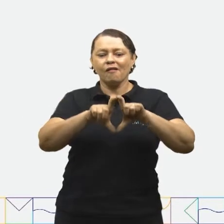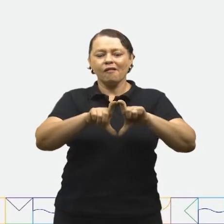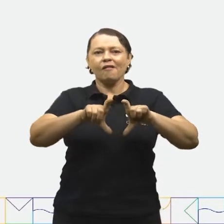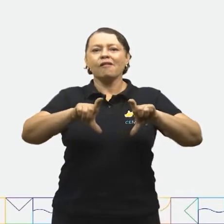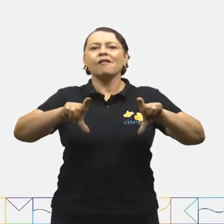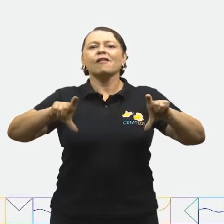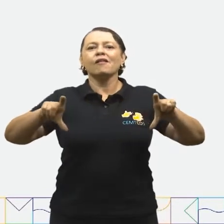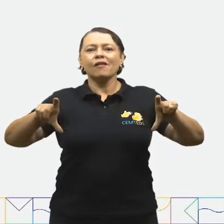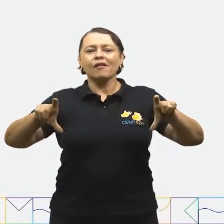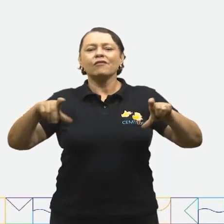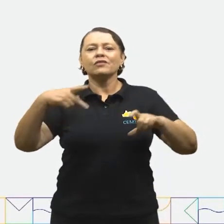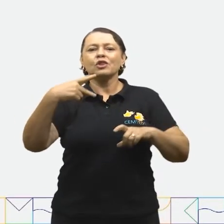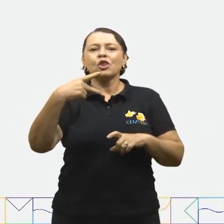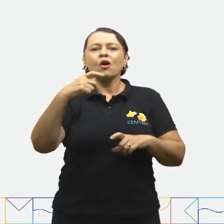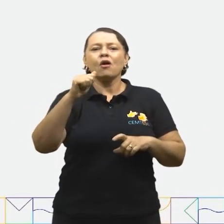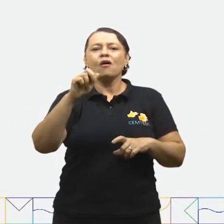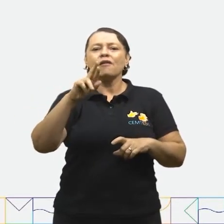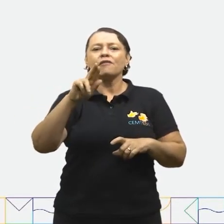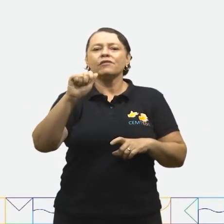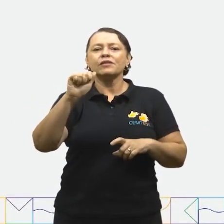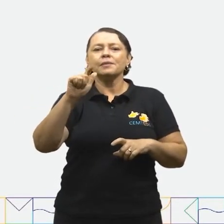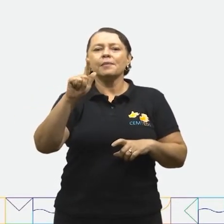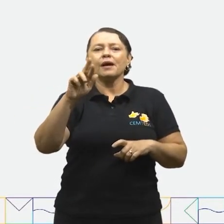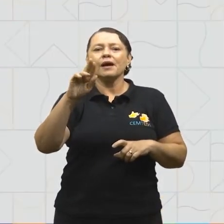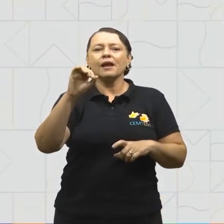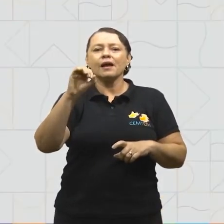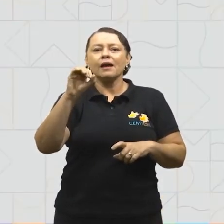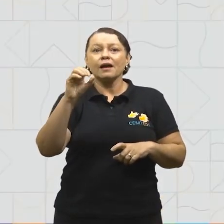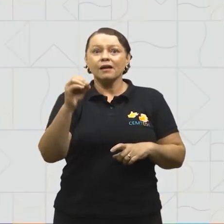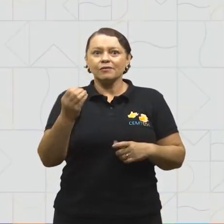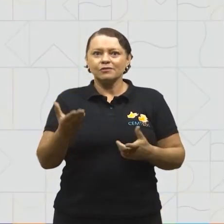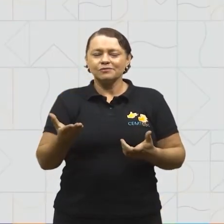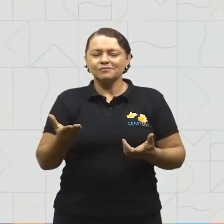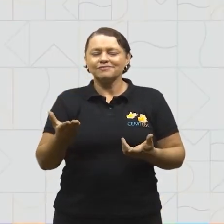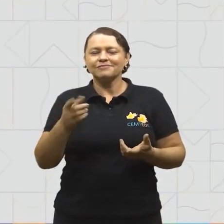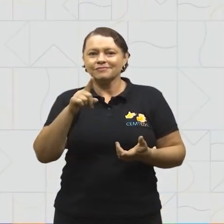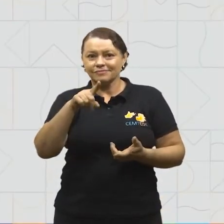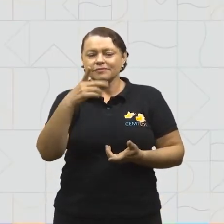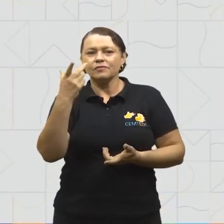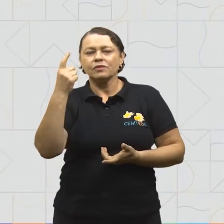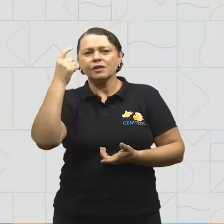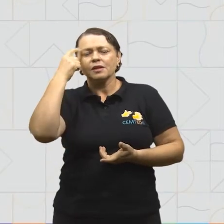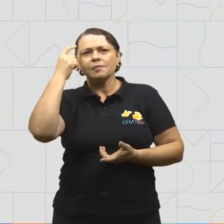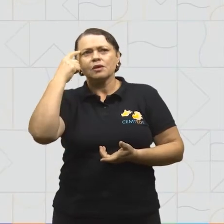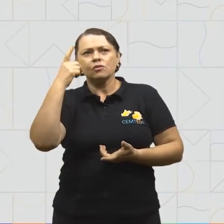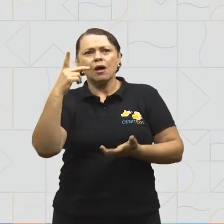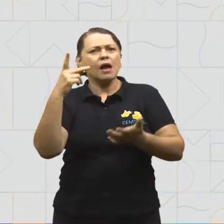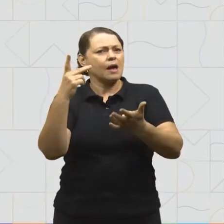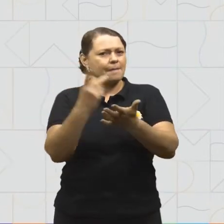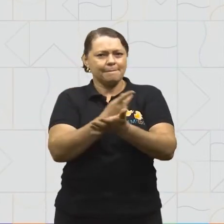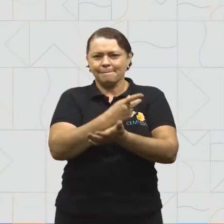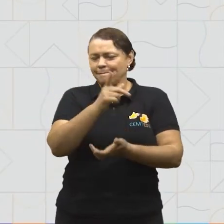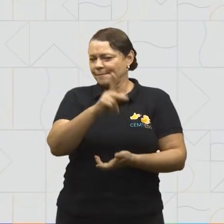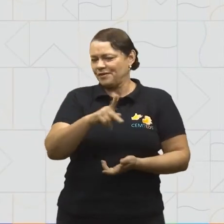seja, temos o total de nove parágrafos. Você deve achar que eu errei na contagem dos parágrafos, não é mesmo?